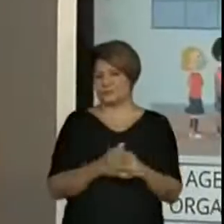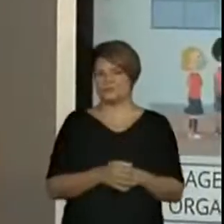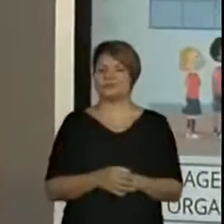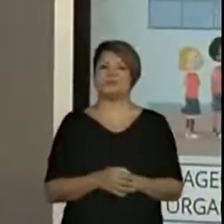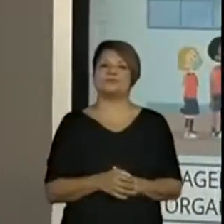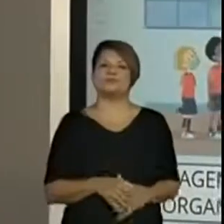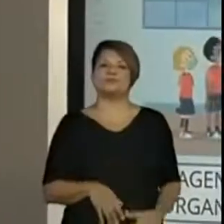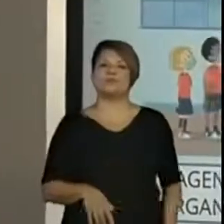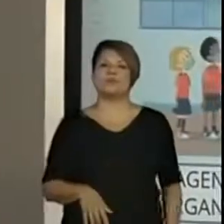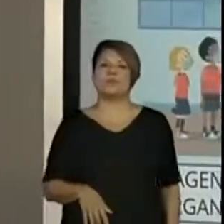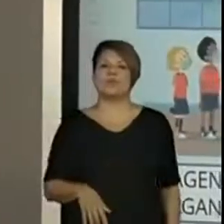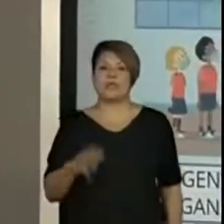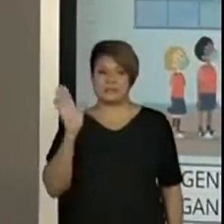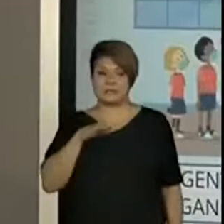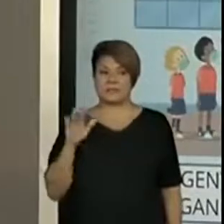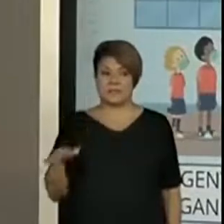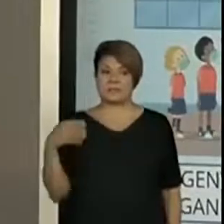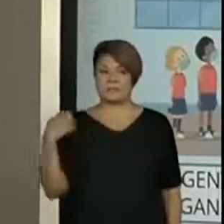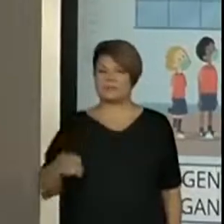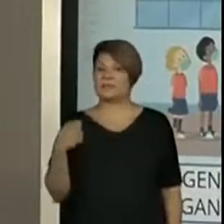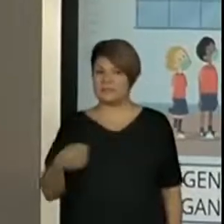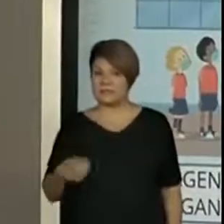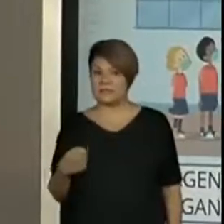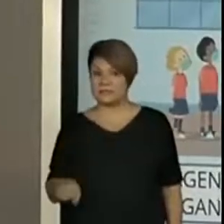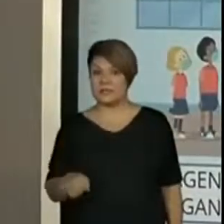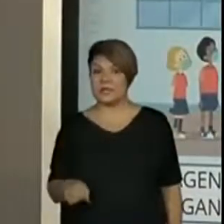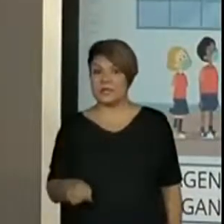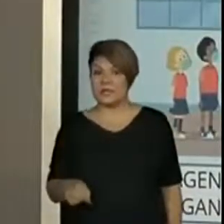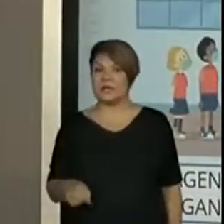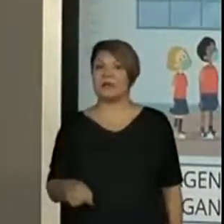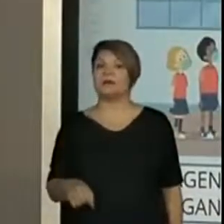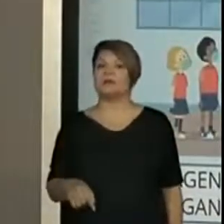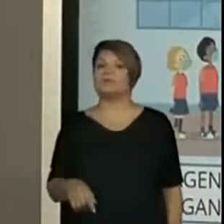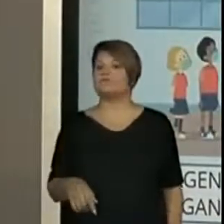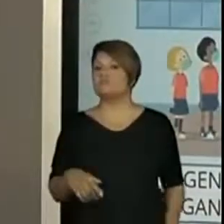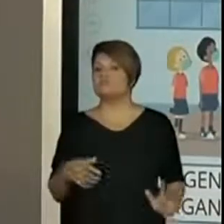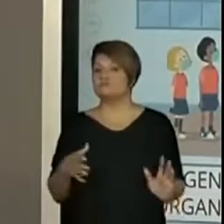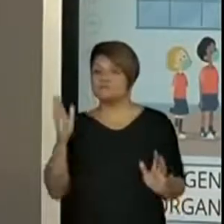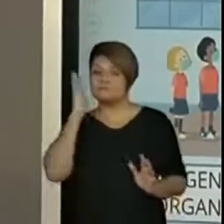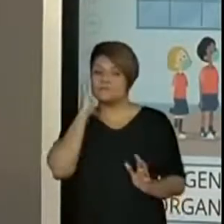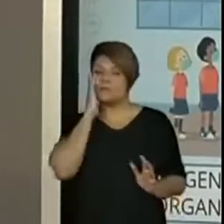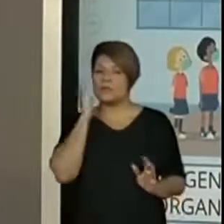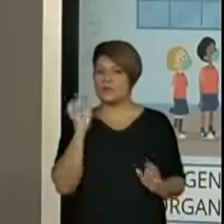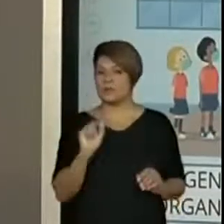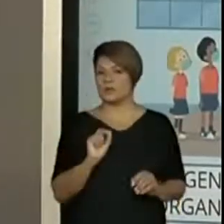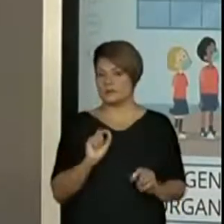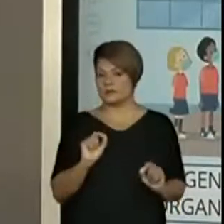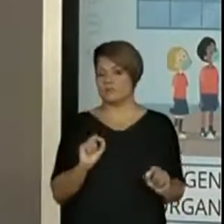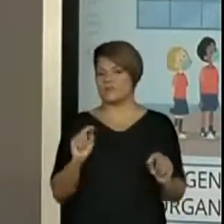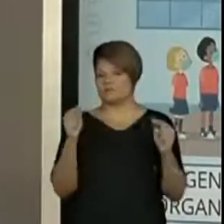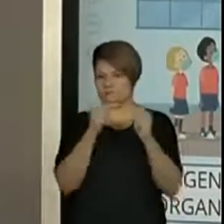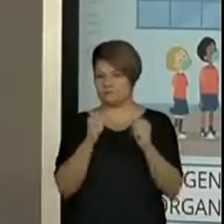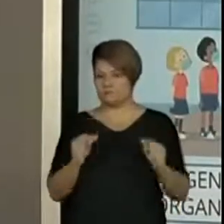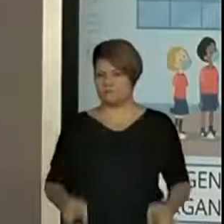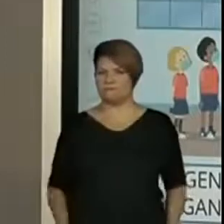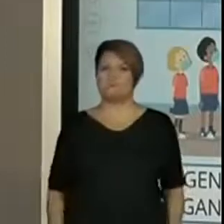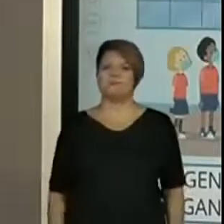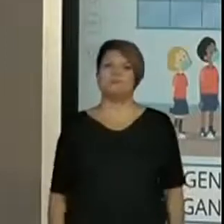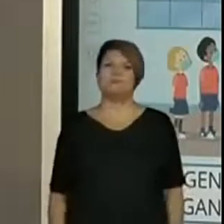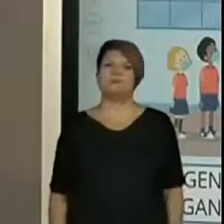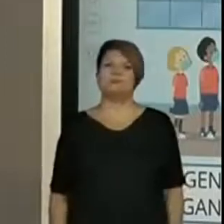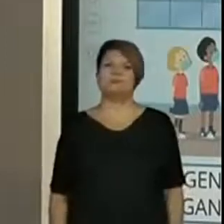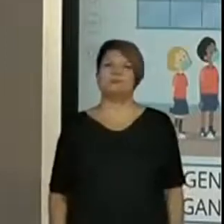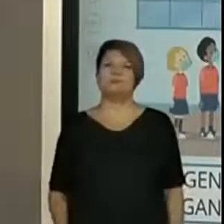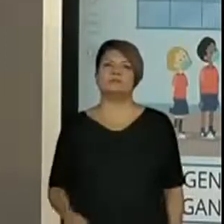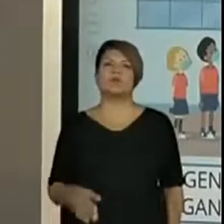têm que colocar qual é o emoji, qual que é a função que a gente está falando. Então, qual que é o